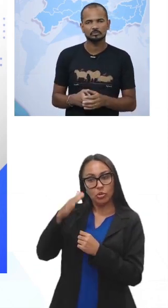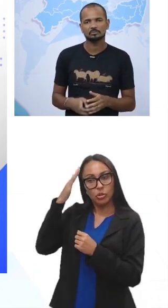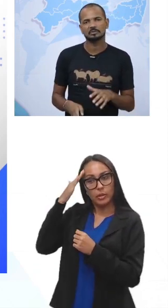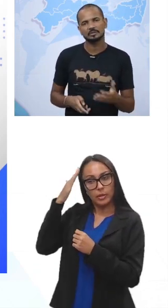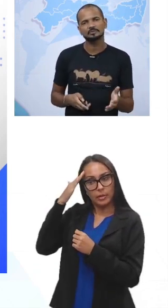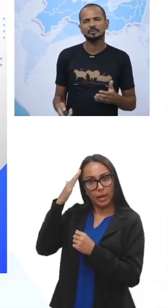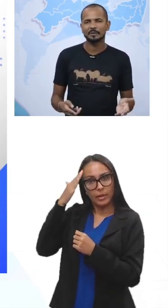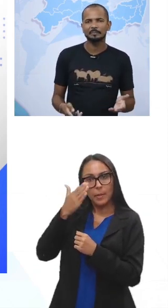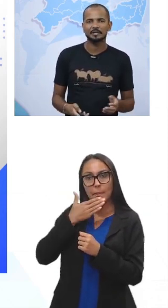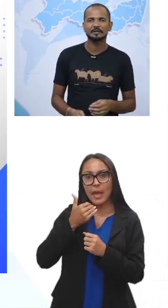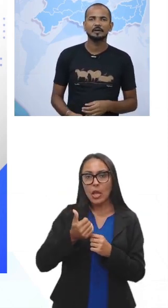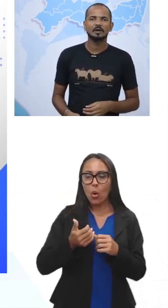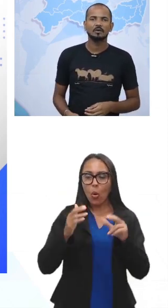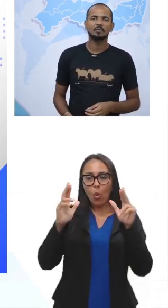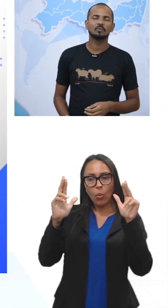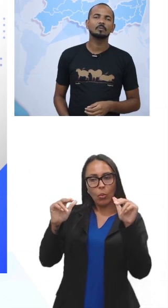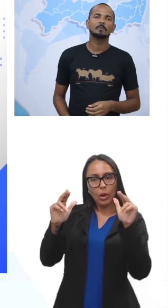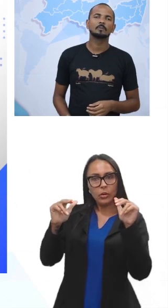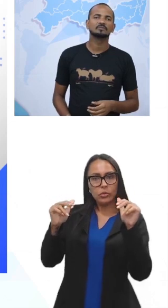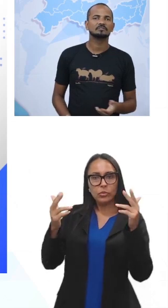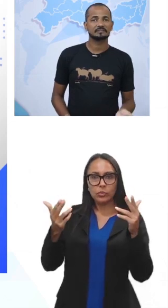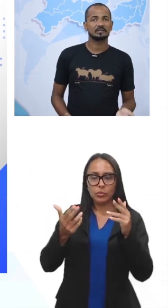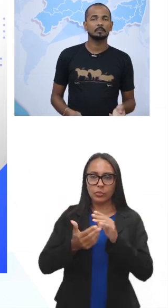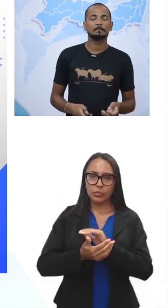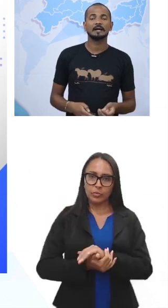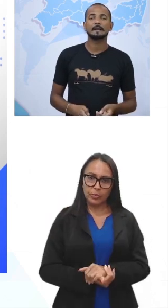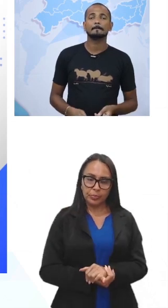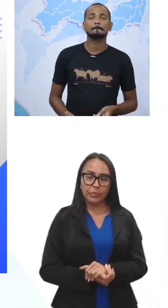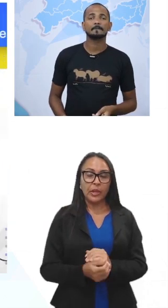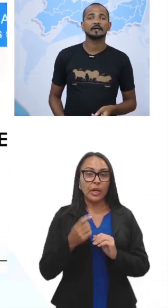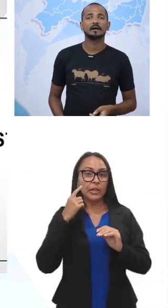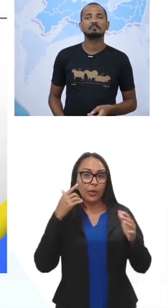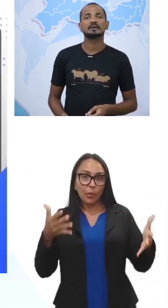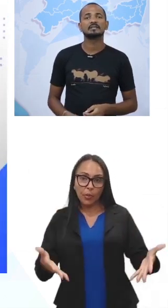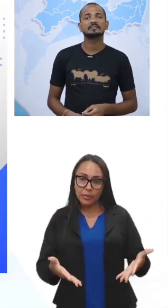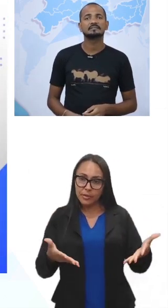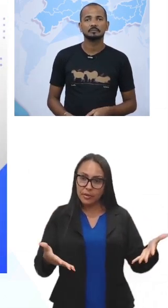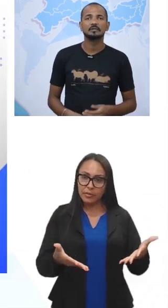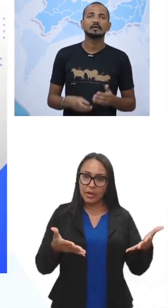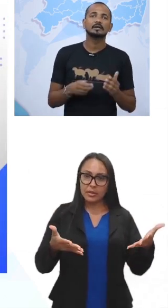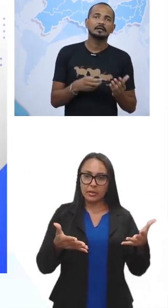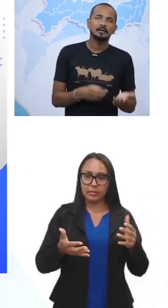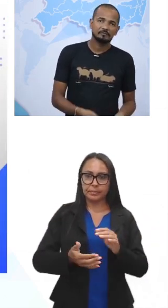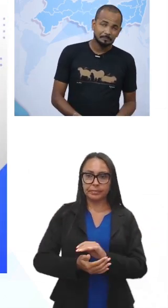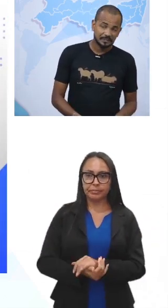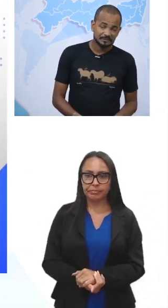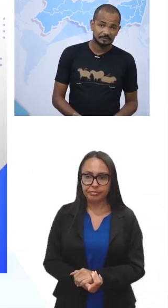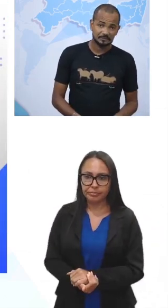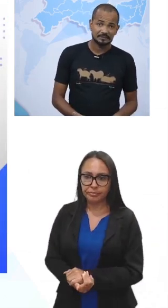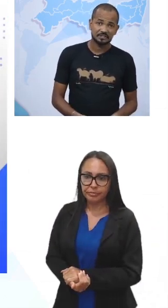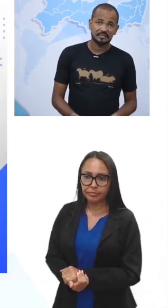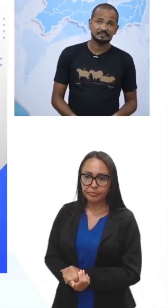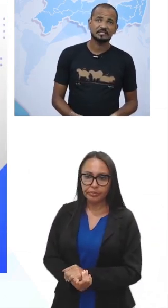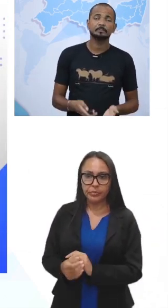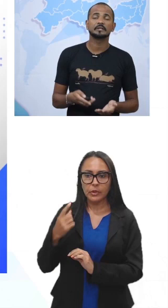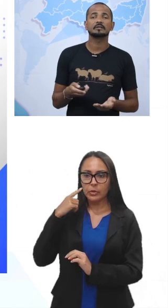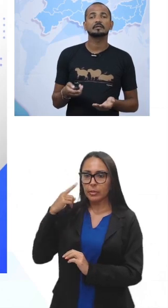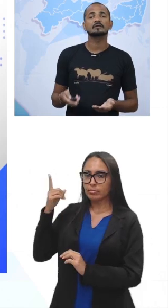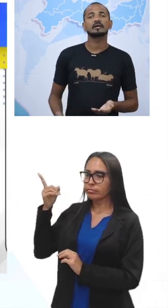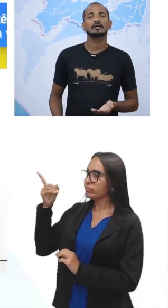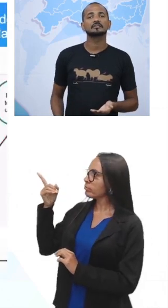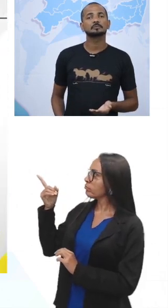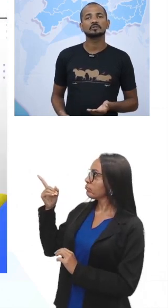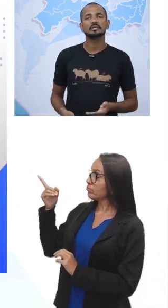assunto, então, não é bem, ou motivação, para a avaliação, vai precisar testar sempre,